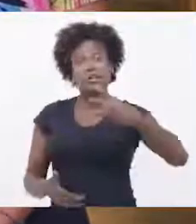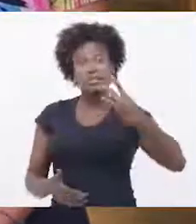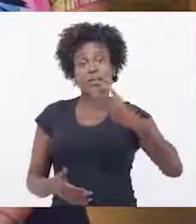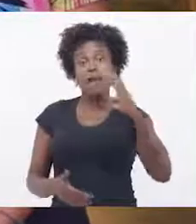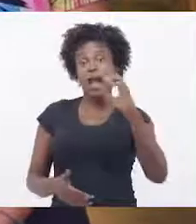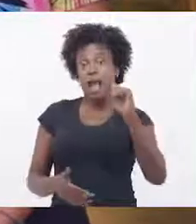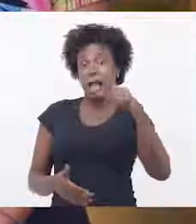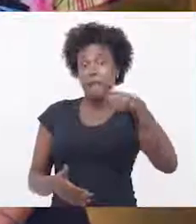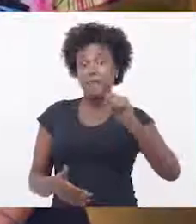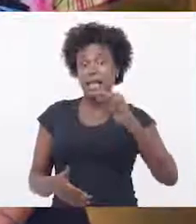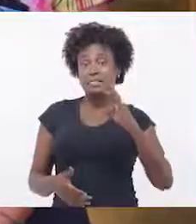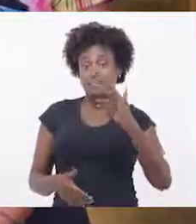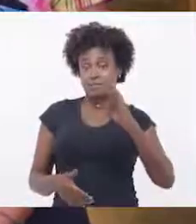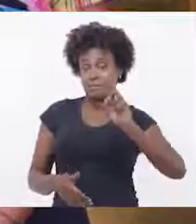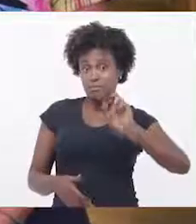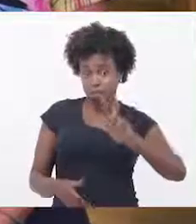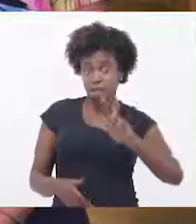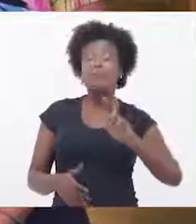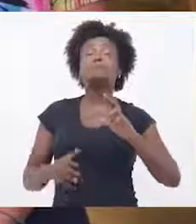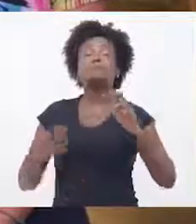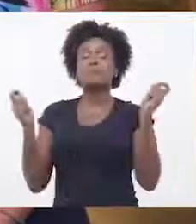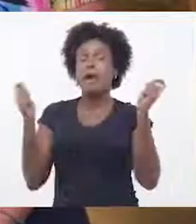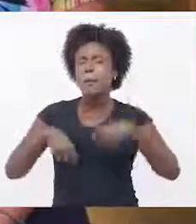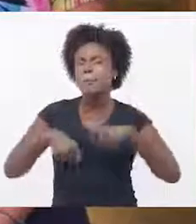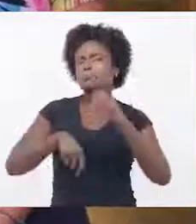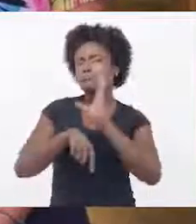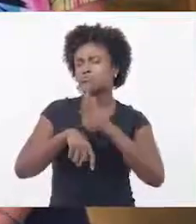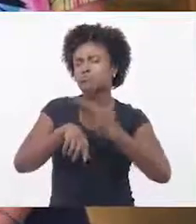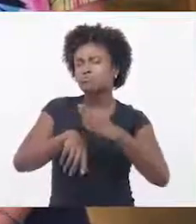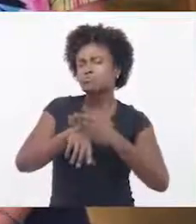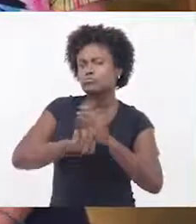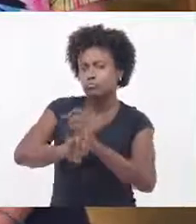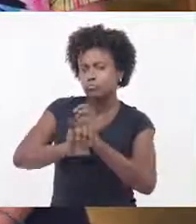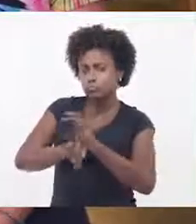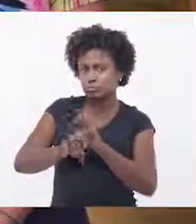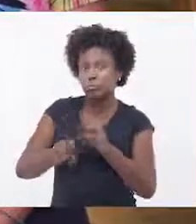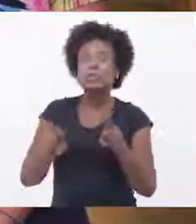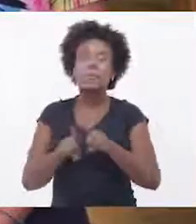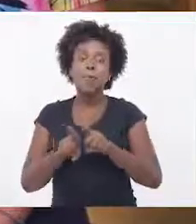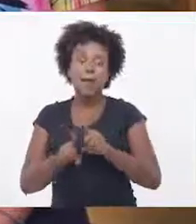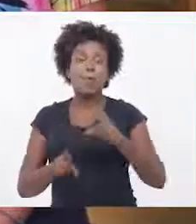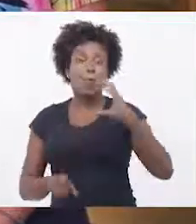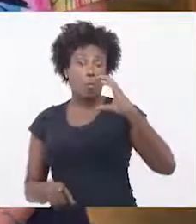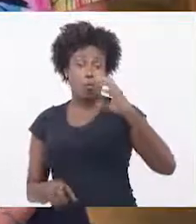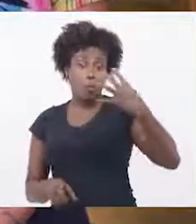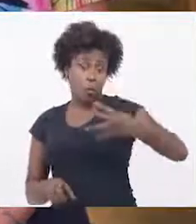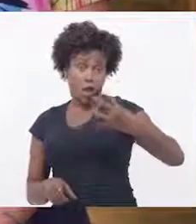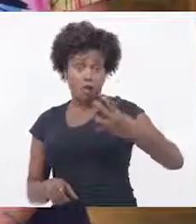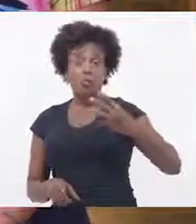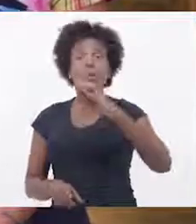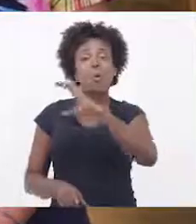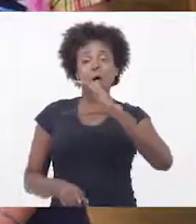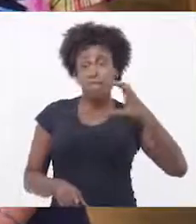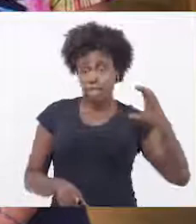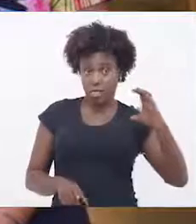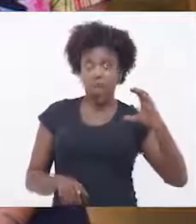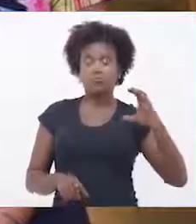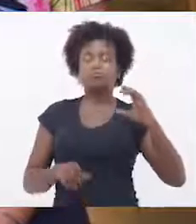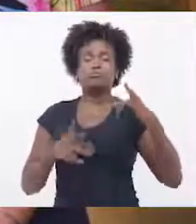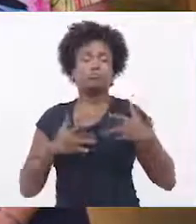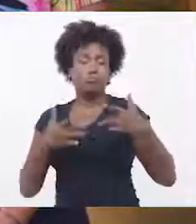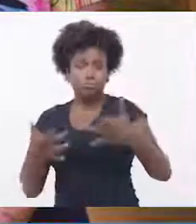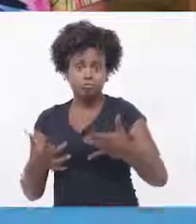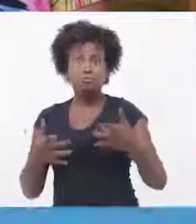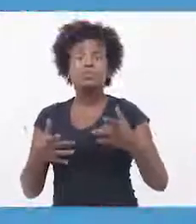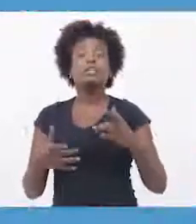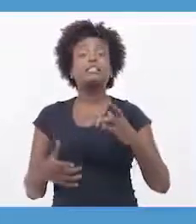capacitar essas pessoas. O quarto é coordenar os voluntários. E o quinto é celebrar todo esse processo de voluntariado junto